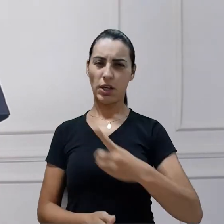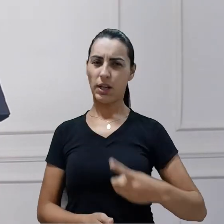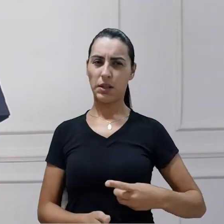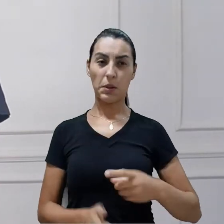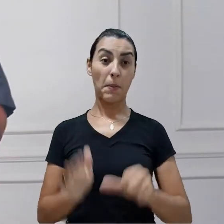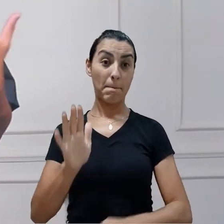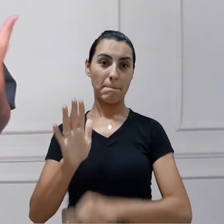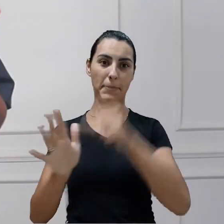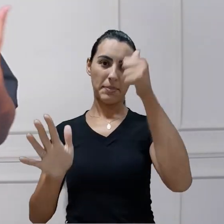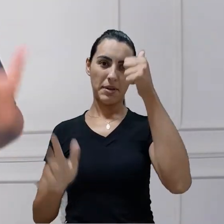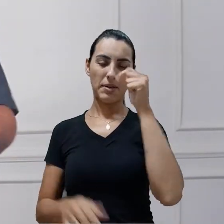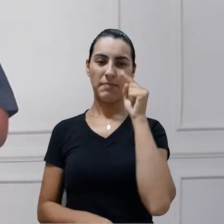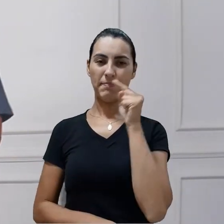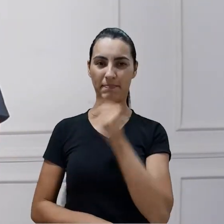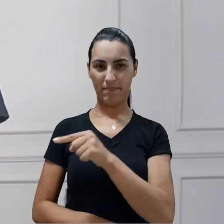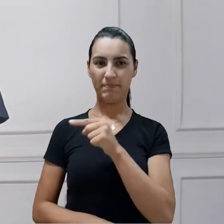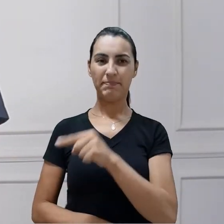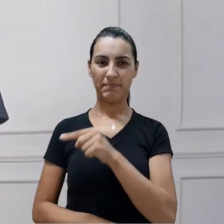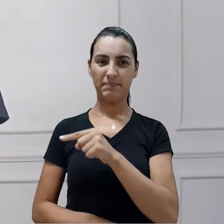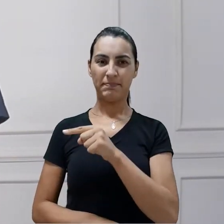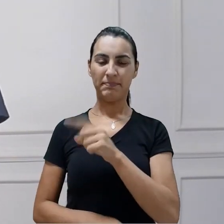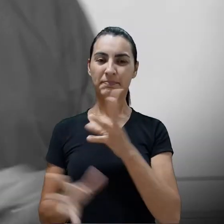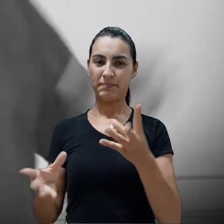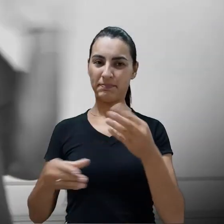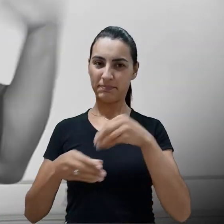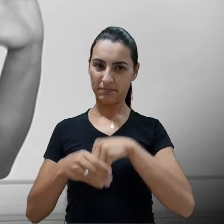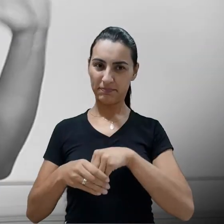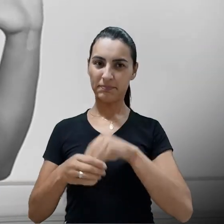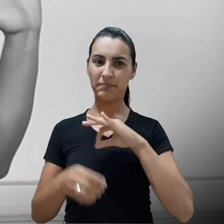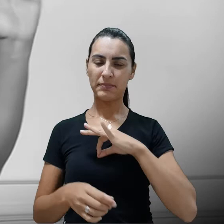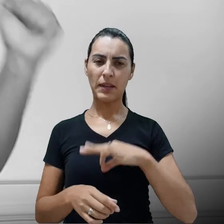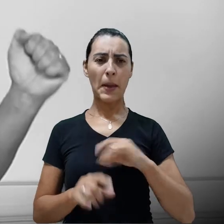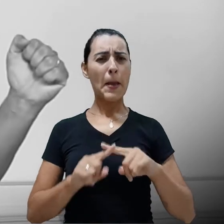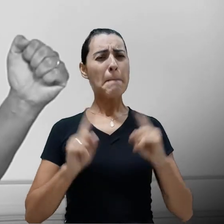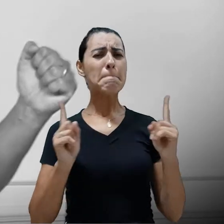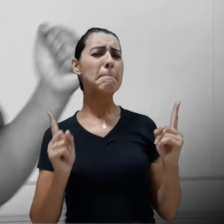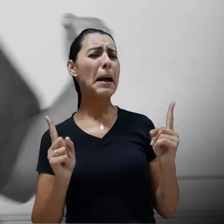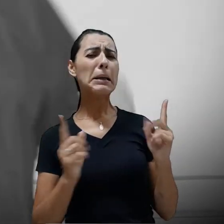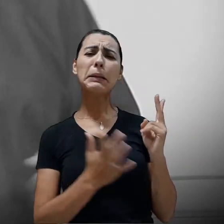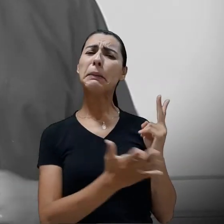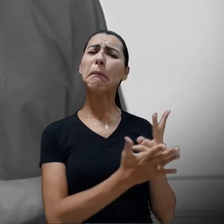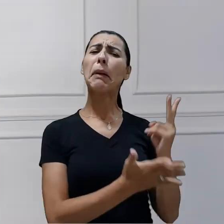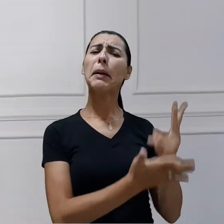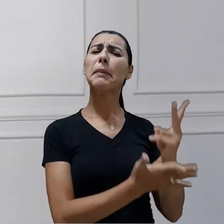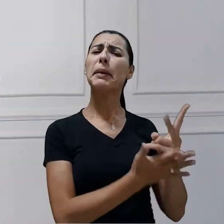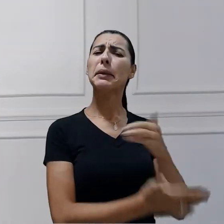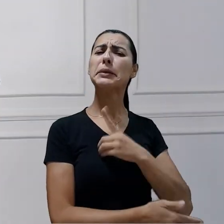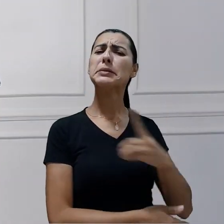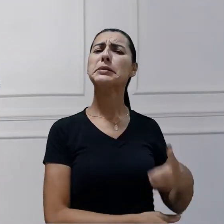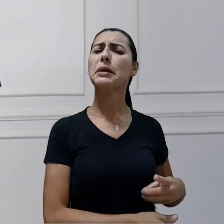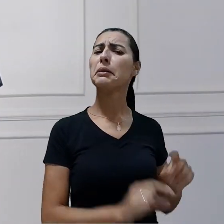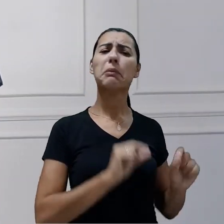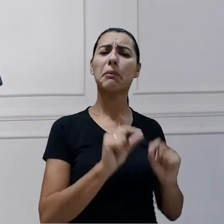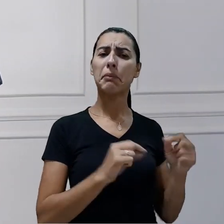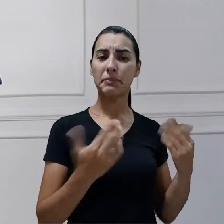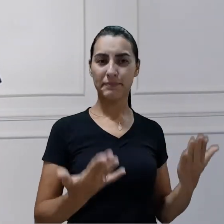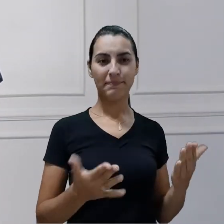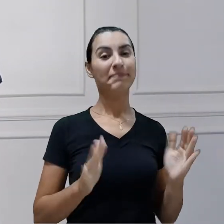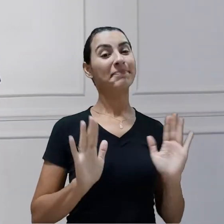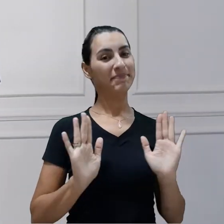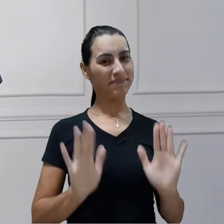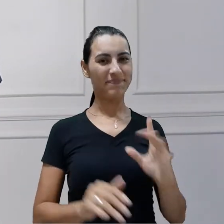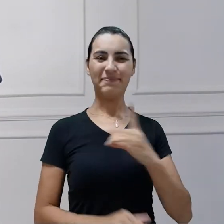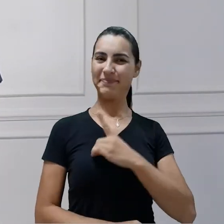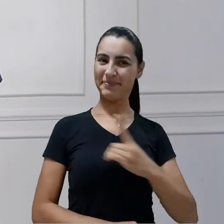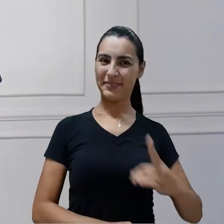primeiro ministério e está imbuído dentro dele. Mas e o diácono permanente? O diácono permanente